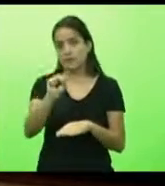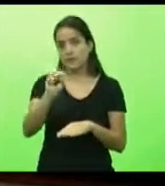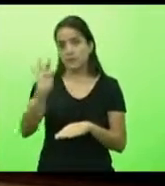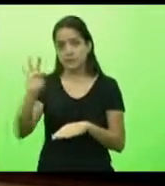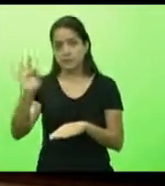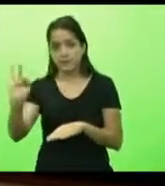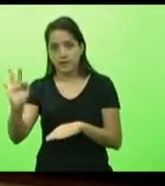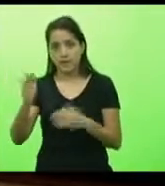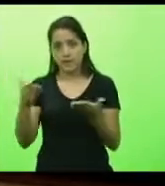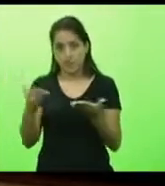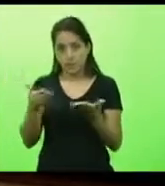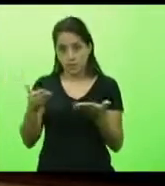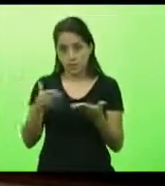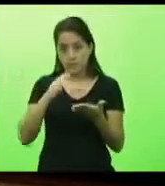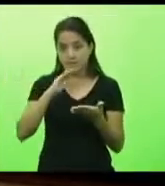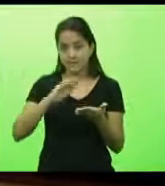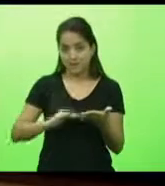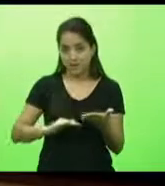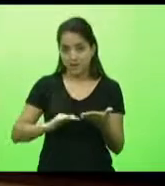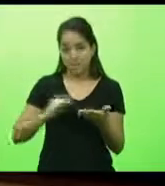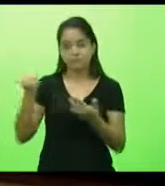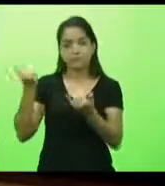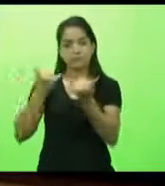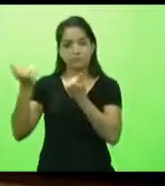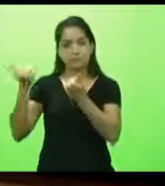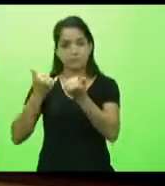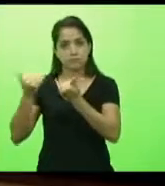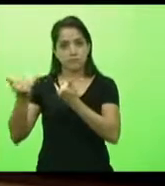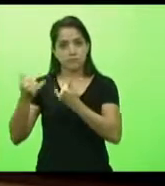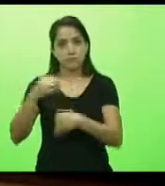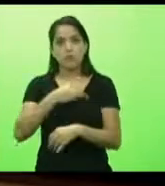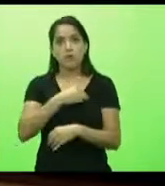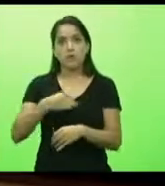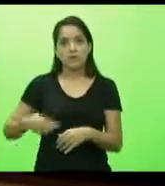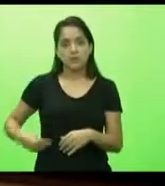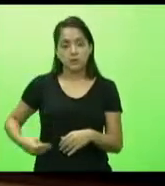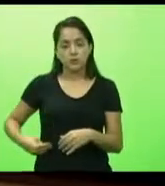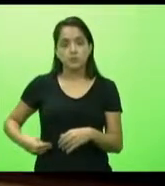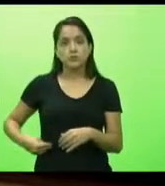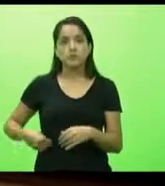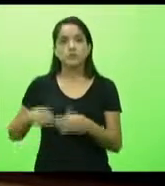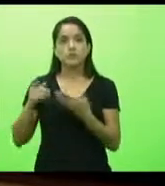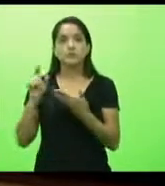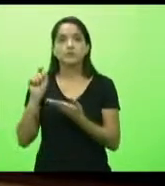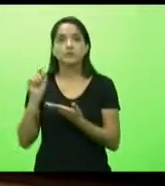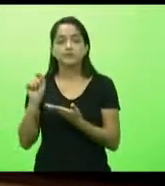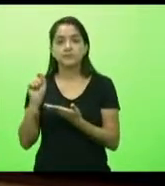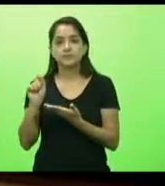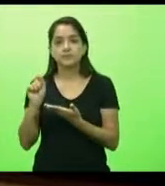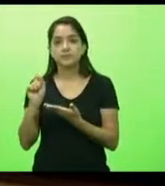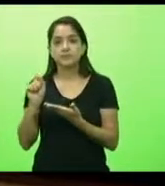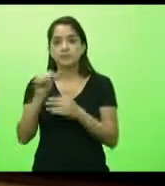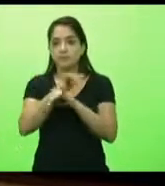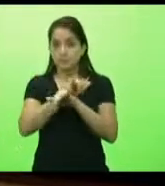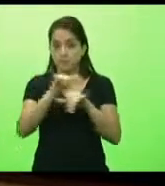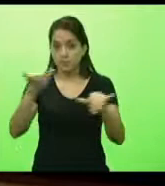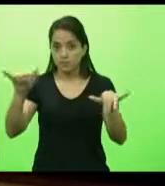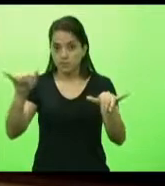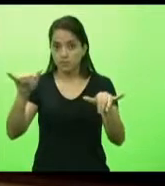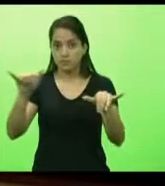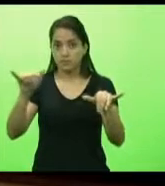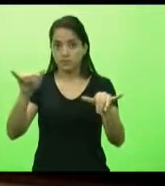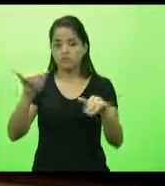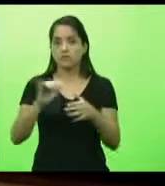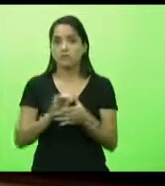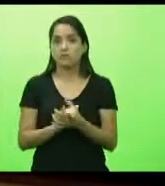agora à tarde que eu recebi a informação, o ministro Lewandowski anunciou que leva